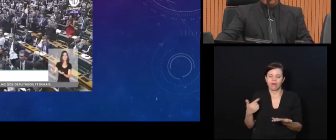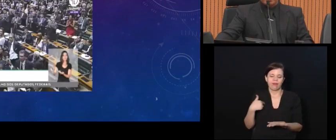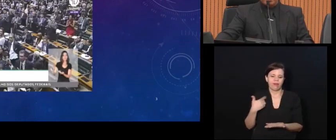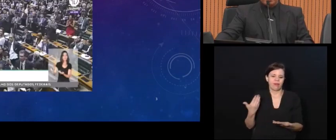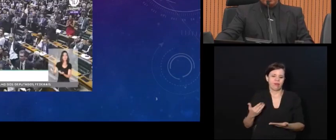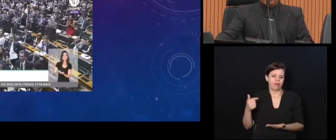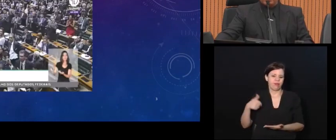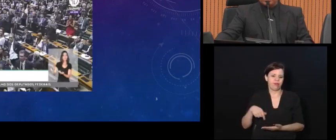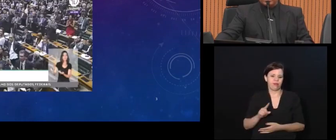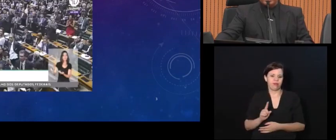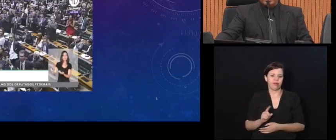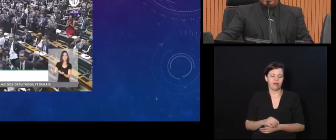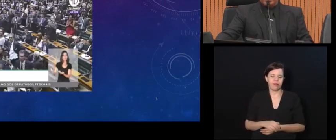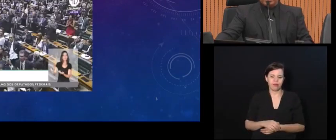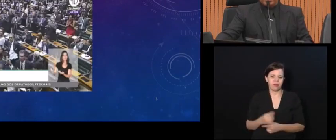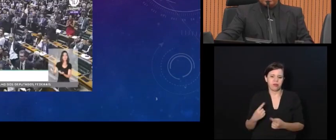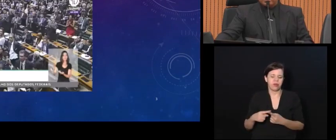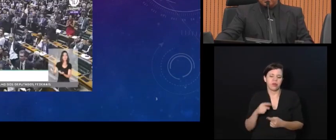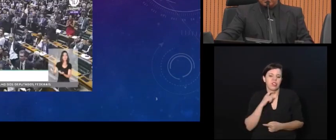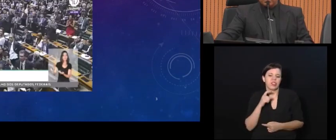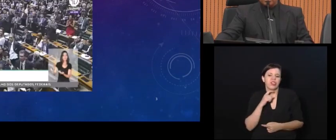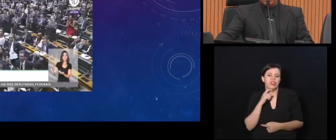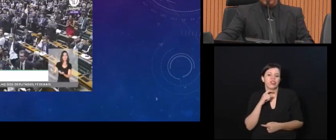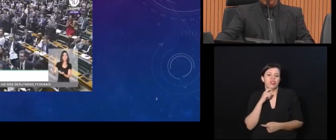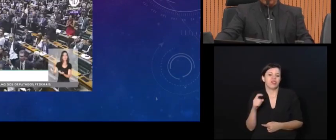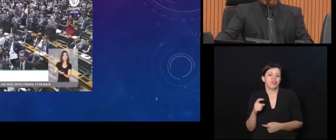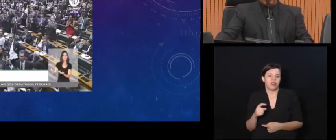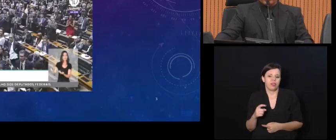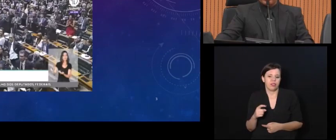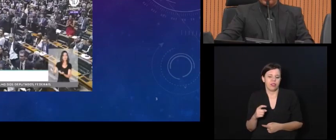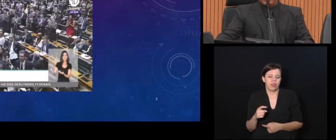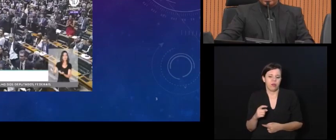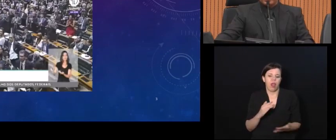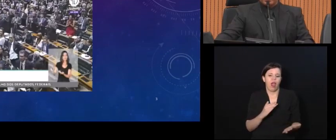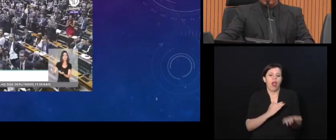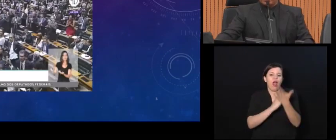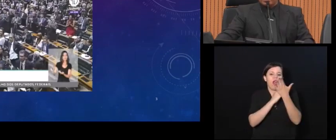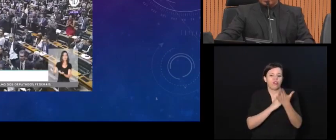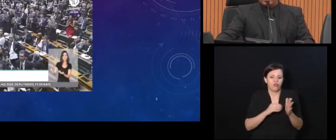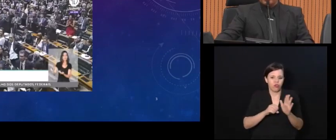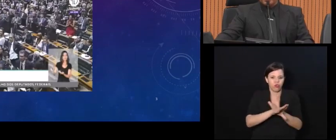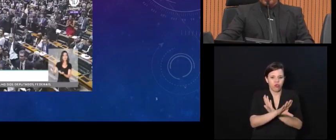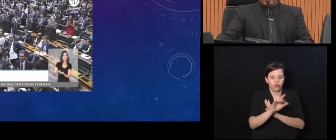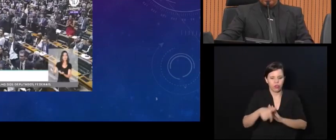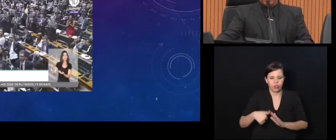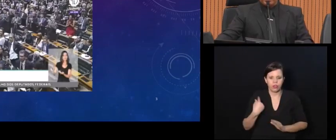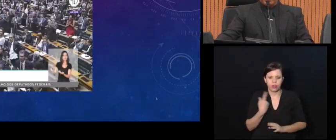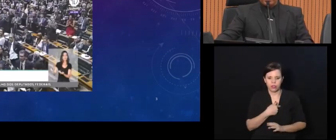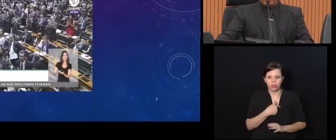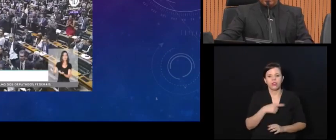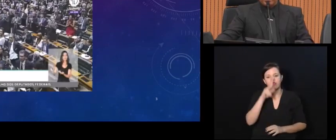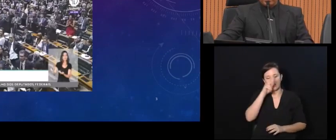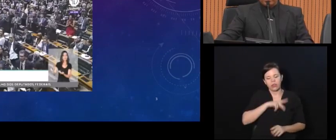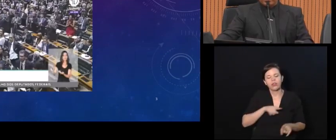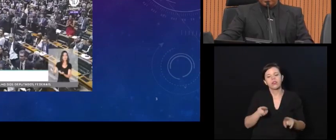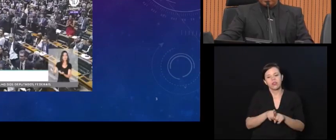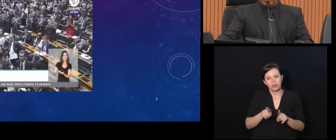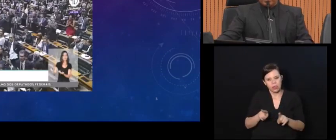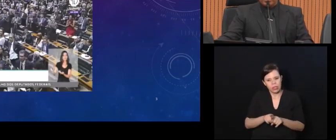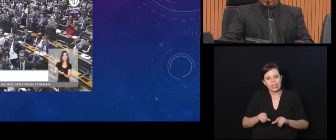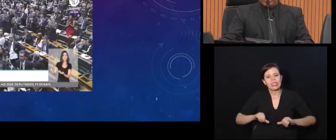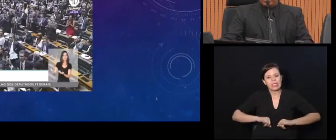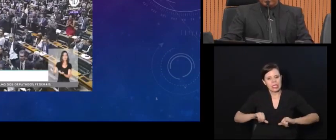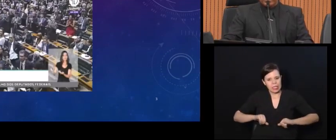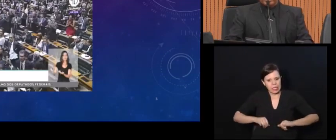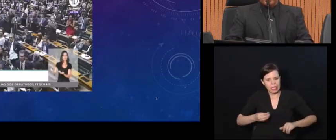hoje porque ninguém me colocou por indicação, é porque eu também tive que passar muita coisa na